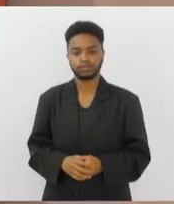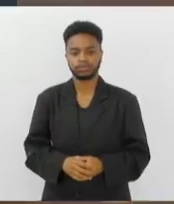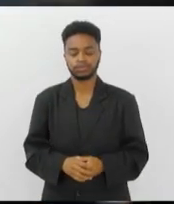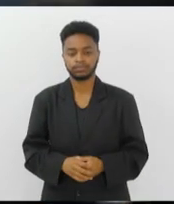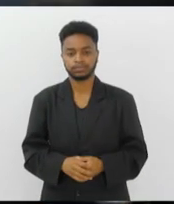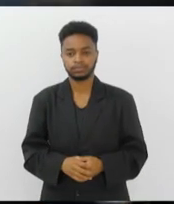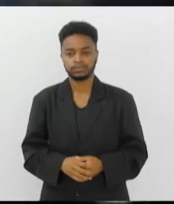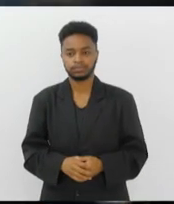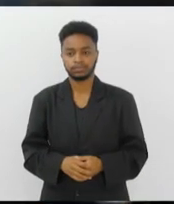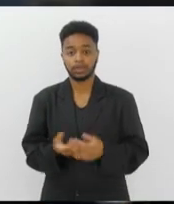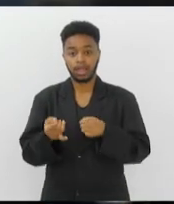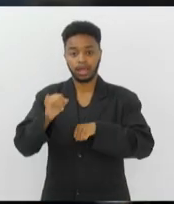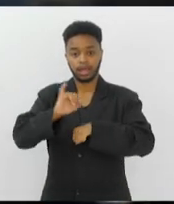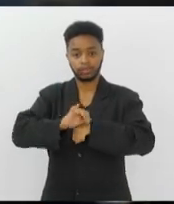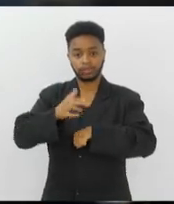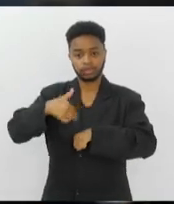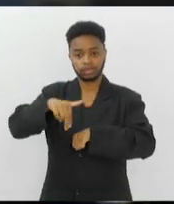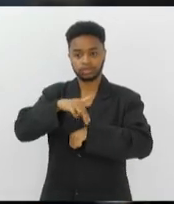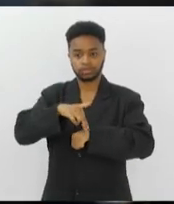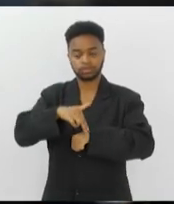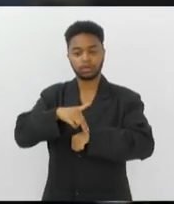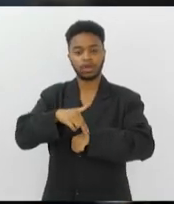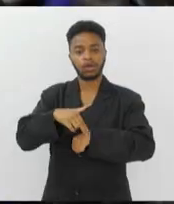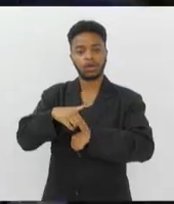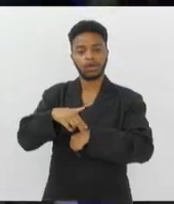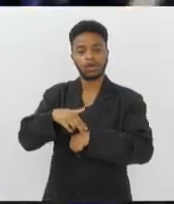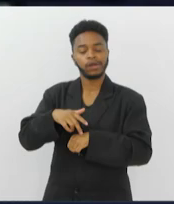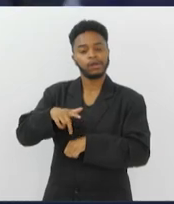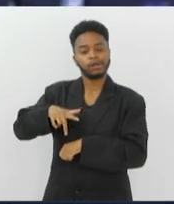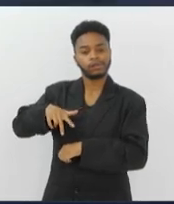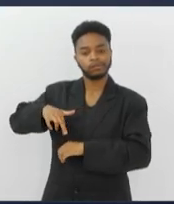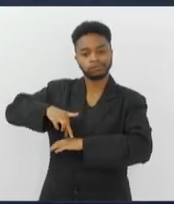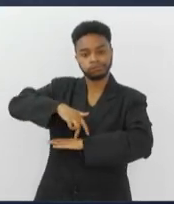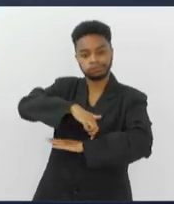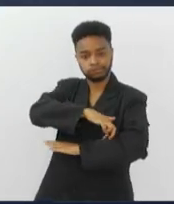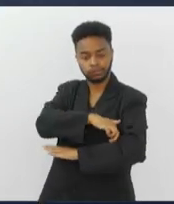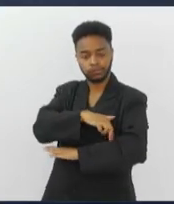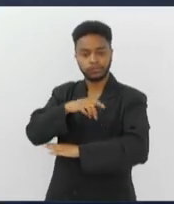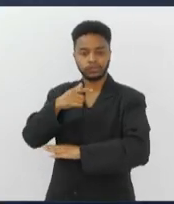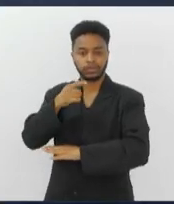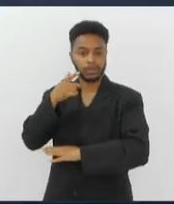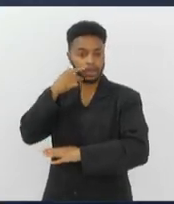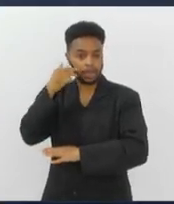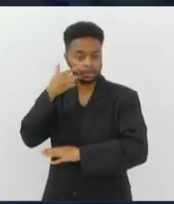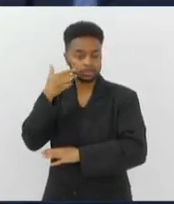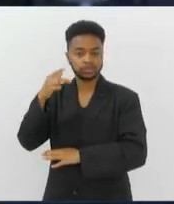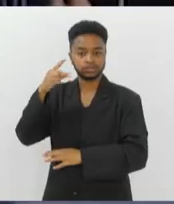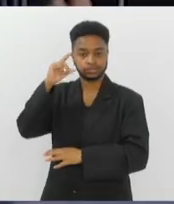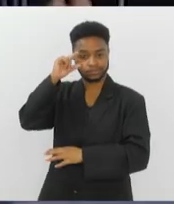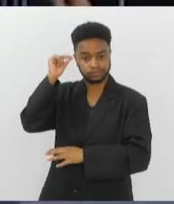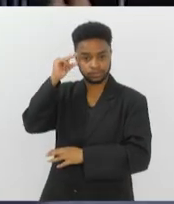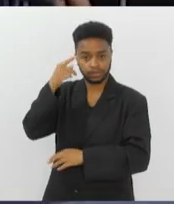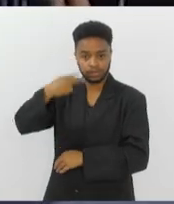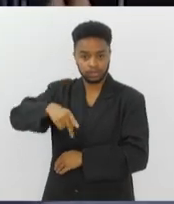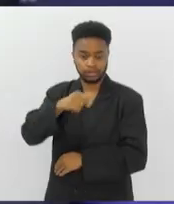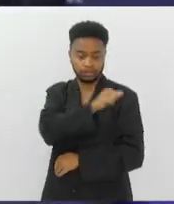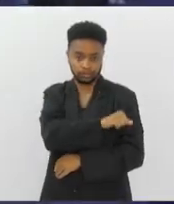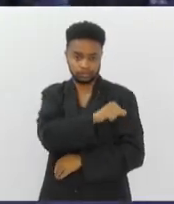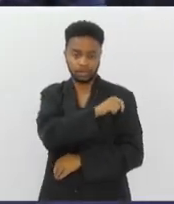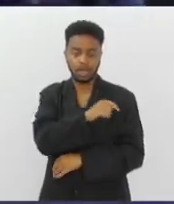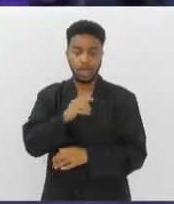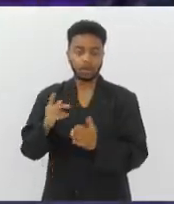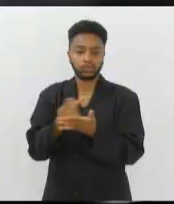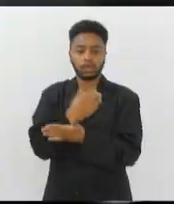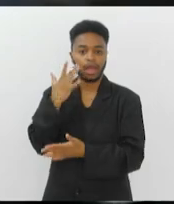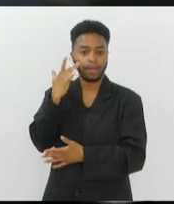A capital nacional da moda íntima Nova Friburgo cedia, a partir de amanhã, a maior feira de lingerie do país, a Feveste.